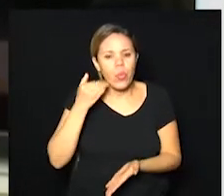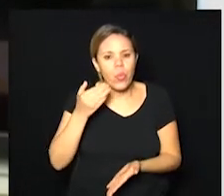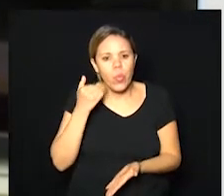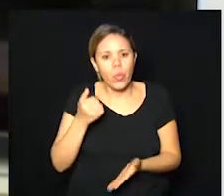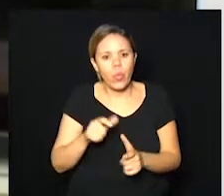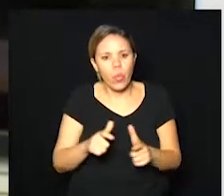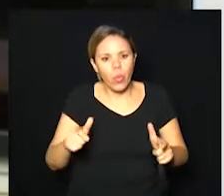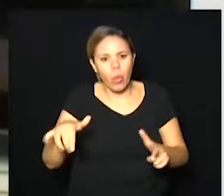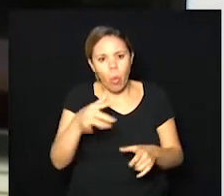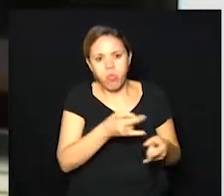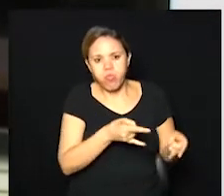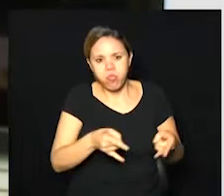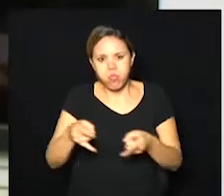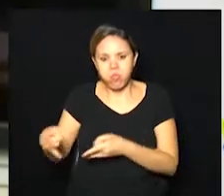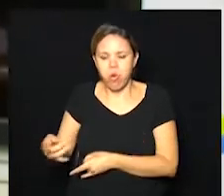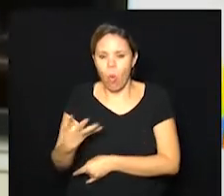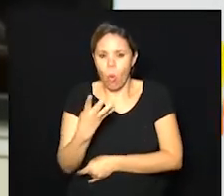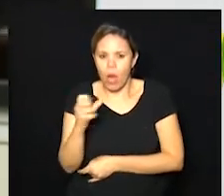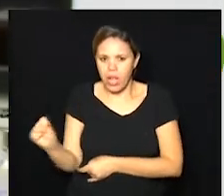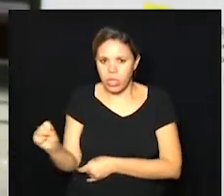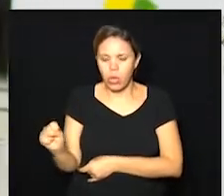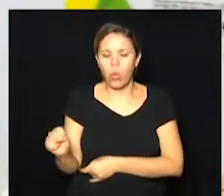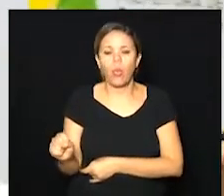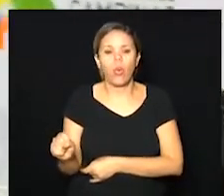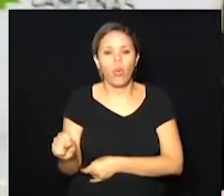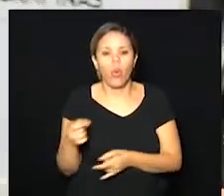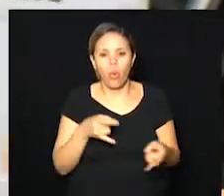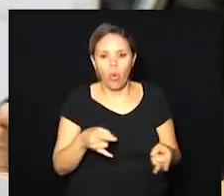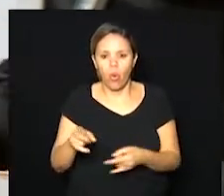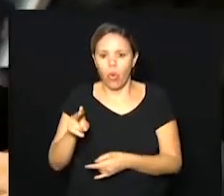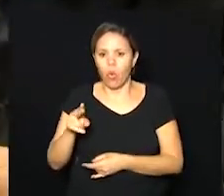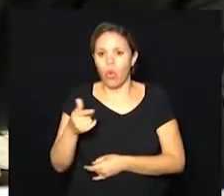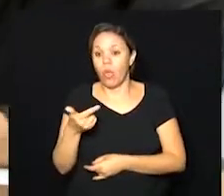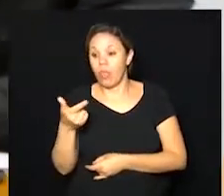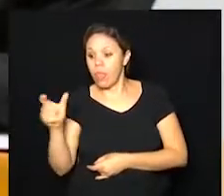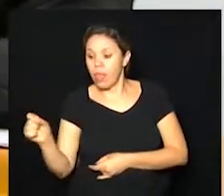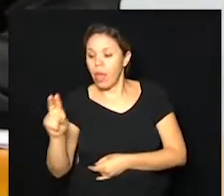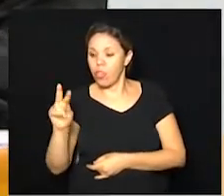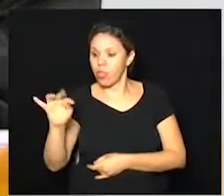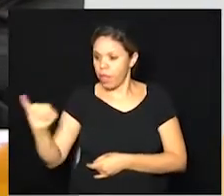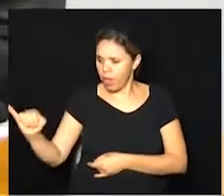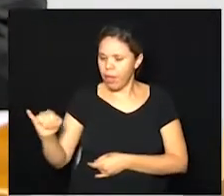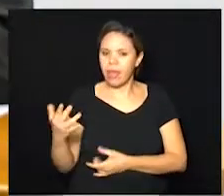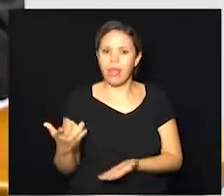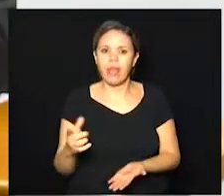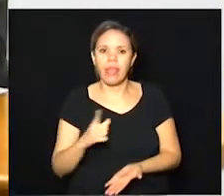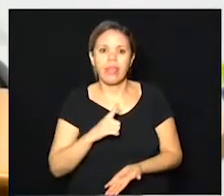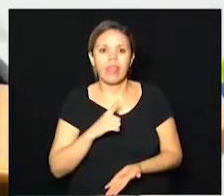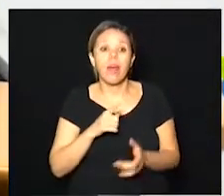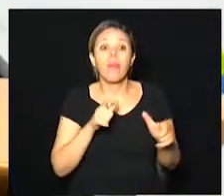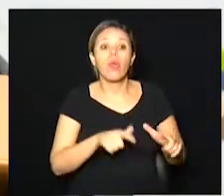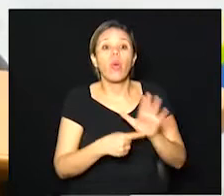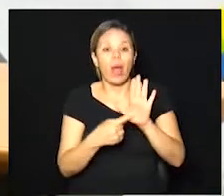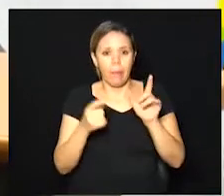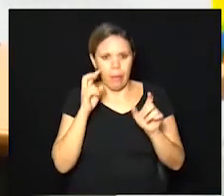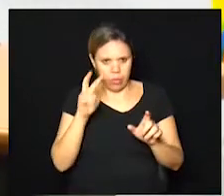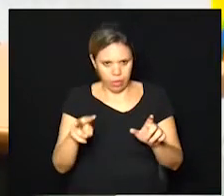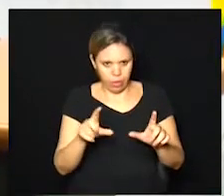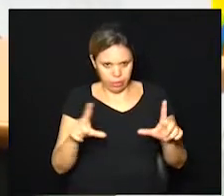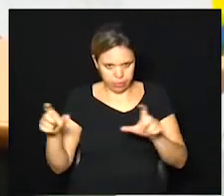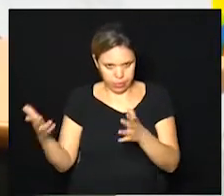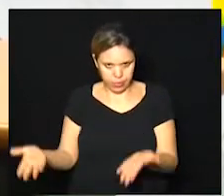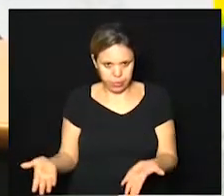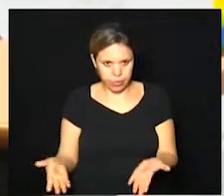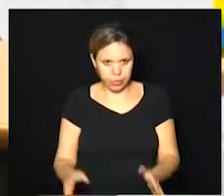ampliação dos leitos, são 48 leitos, 10 UTI e 38 retaguardas. Nós temos o espaço onde será, já tem aqui o